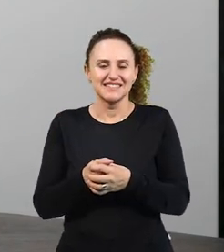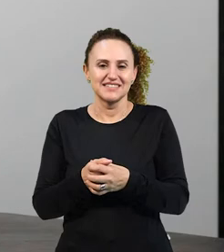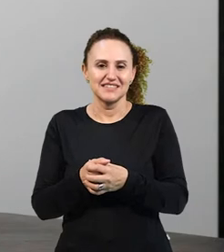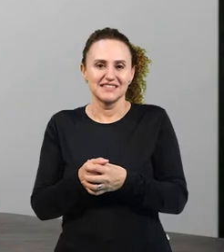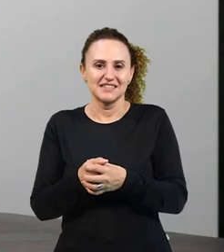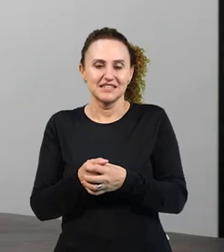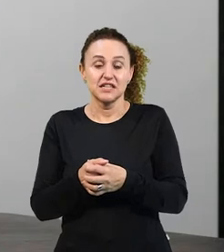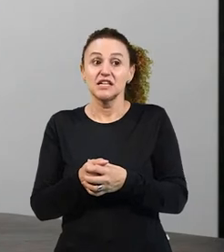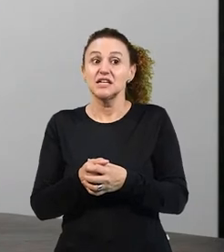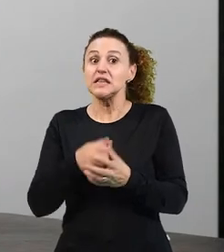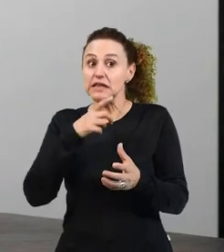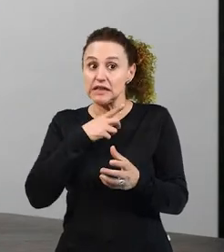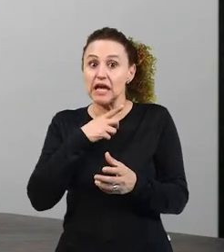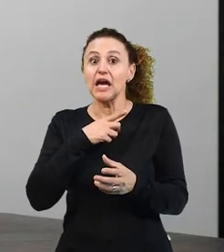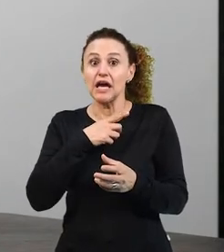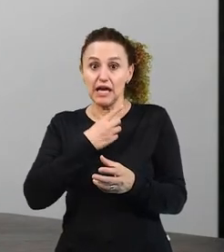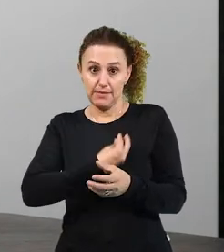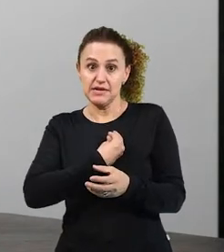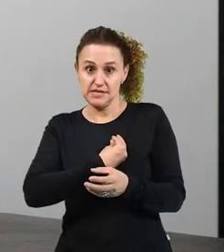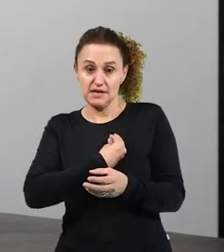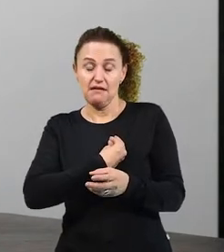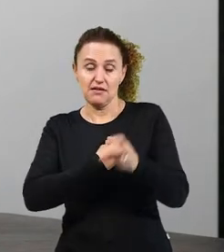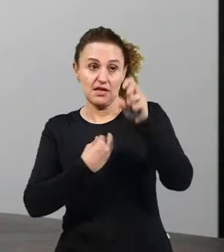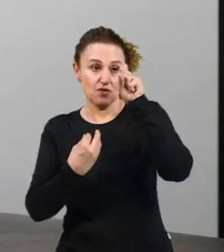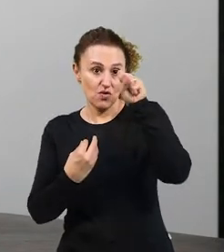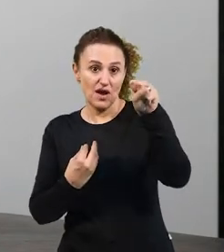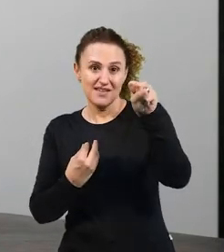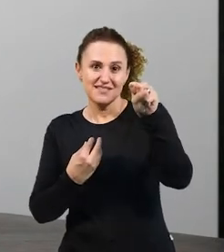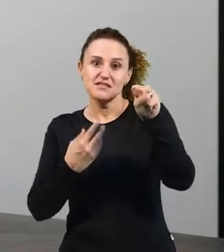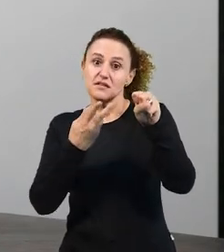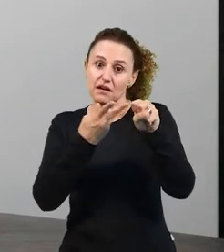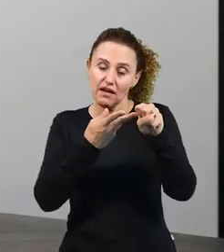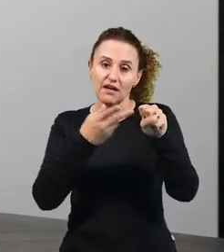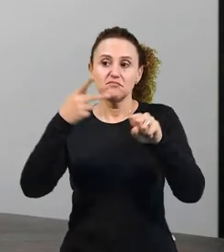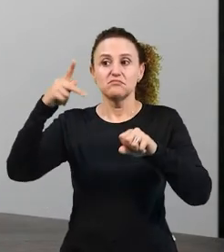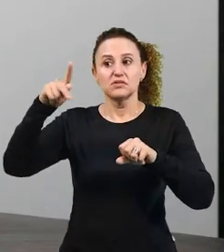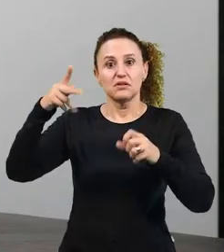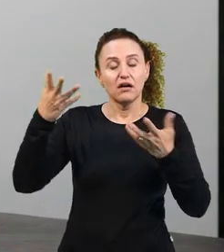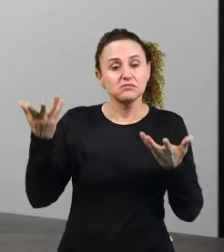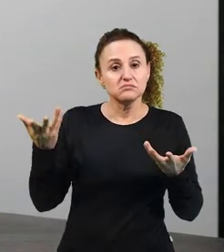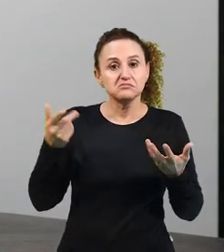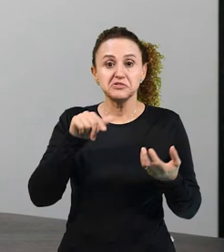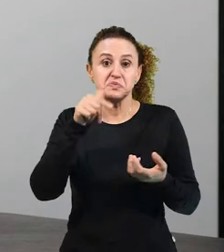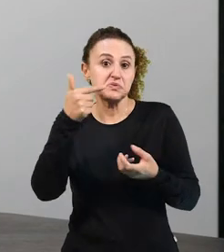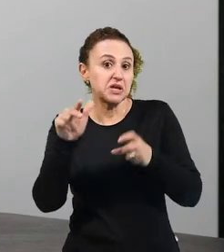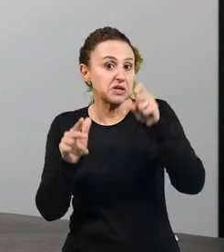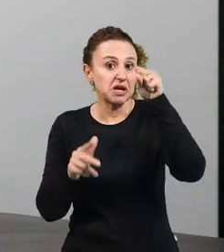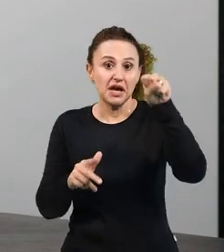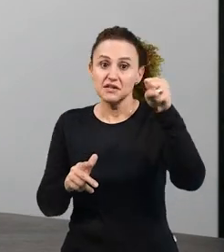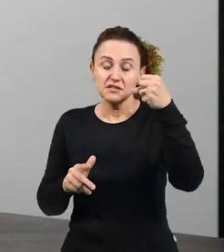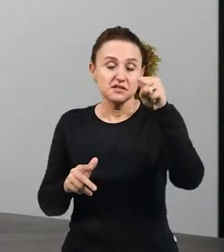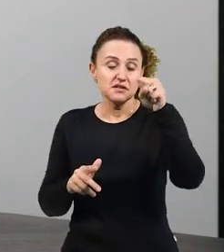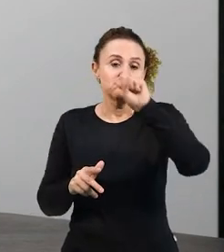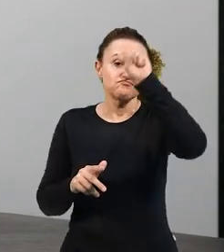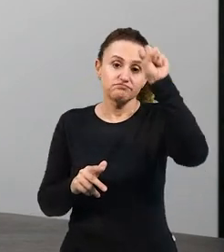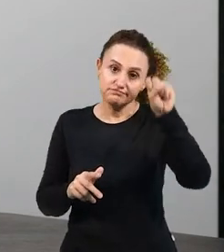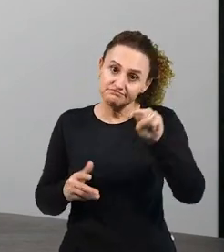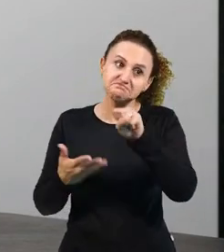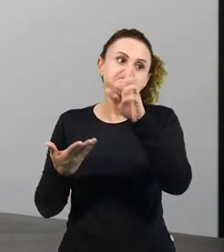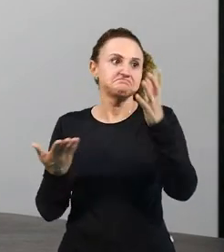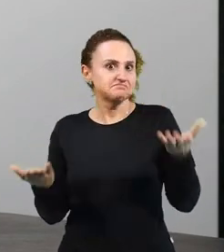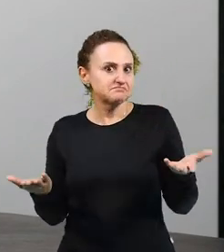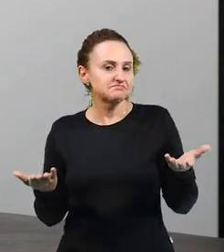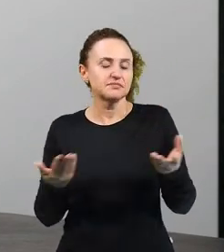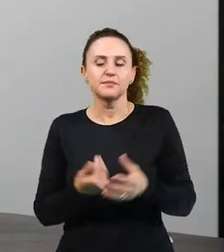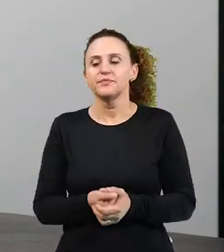Tem a presença do S é plural. Sem o S singular.